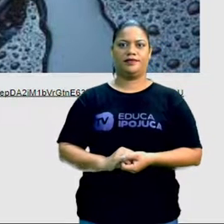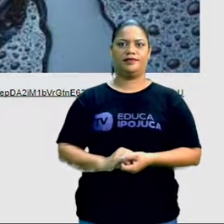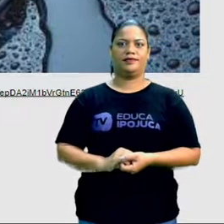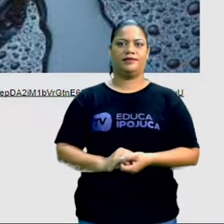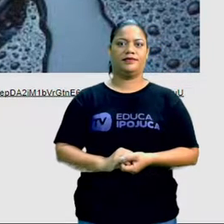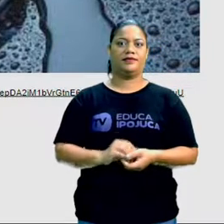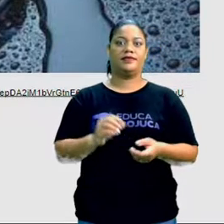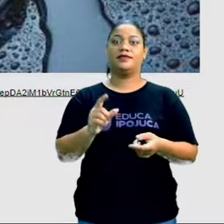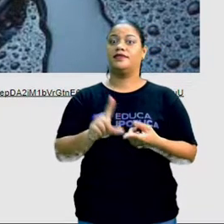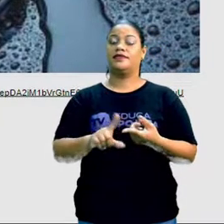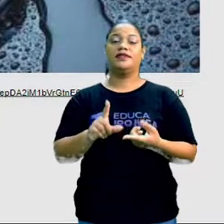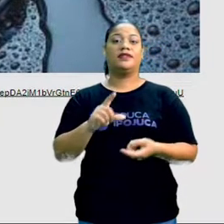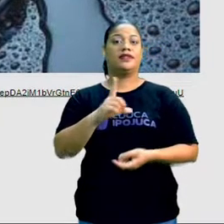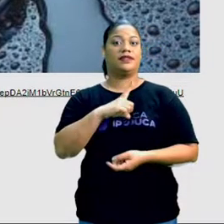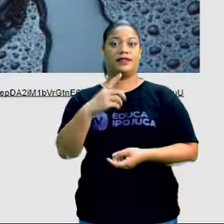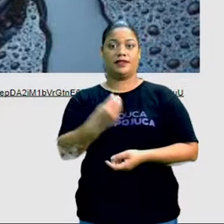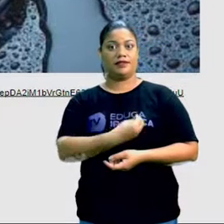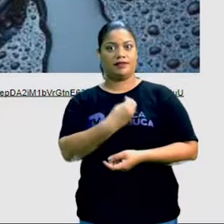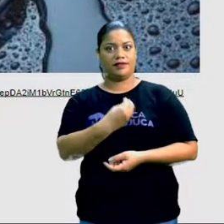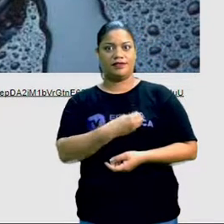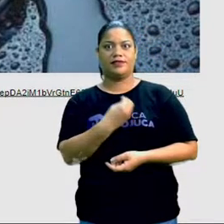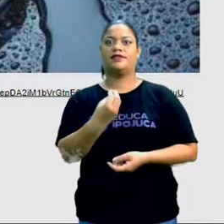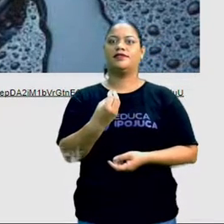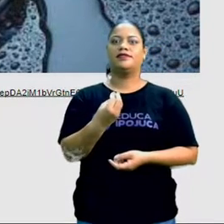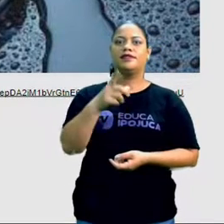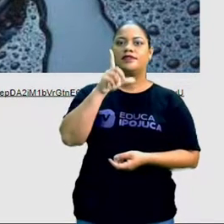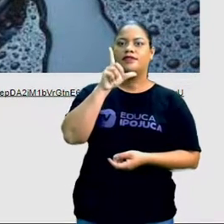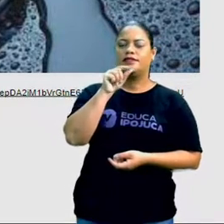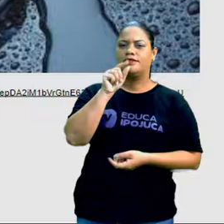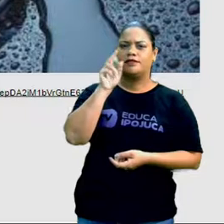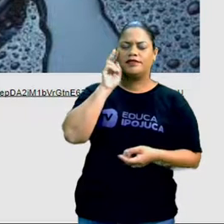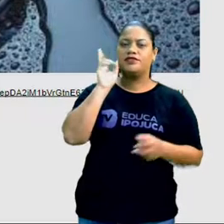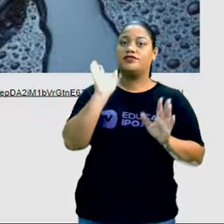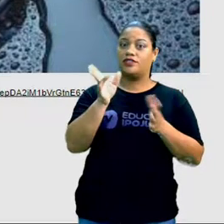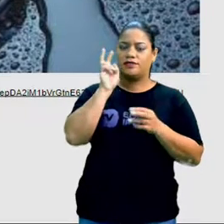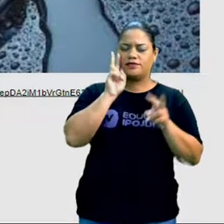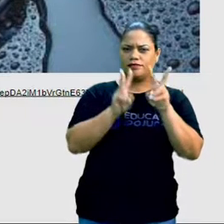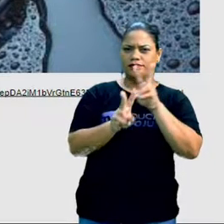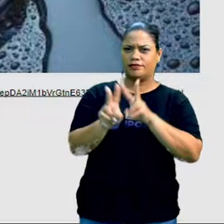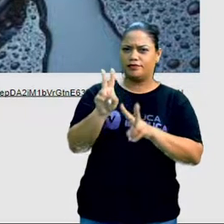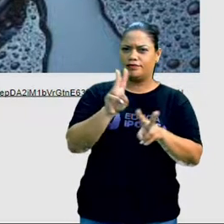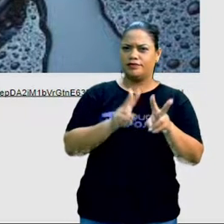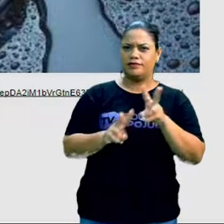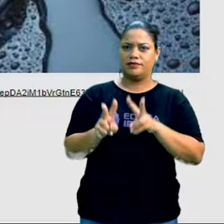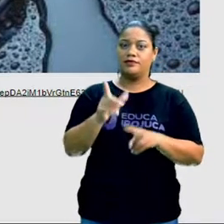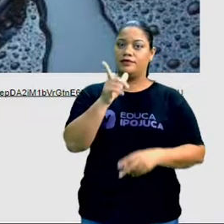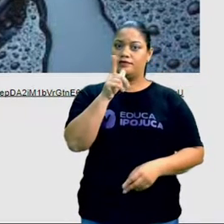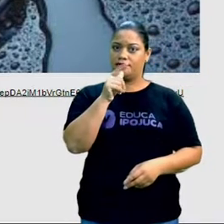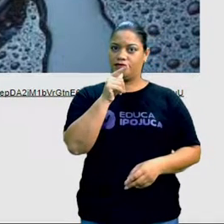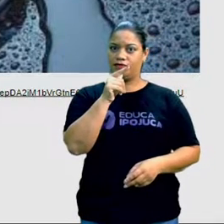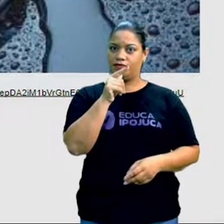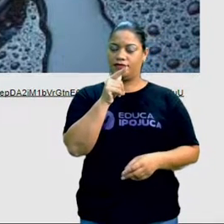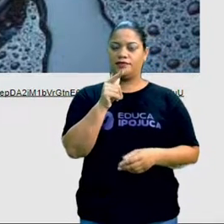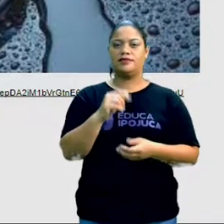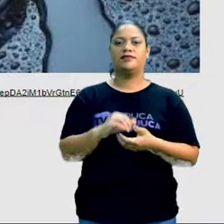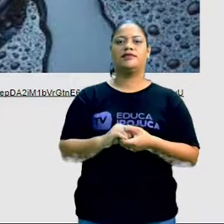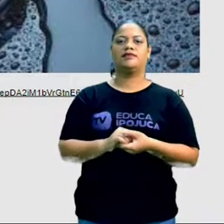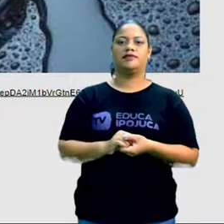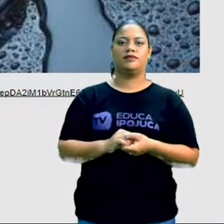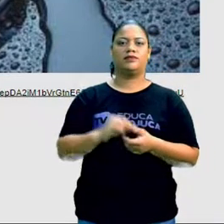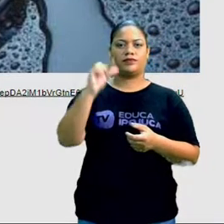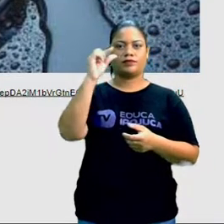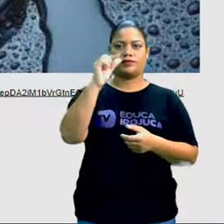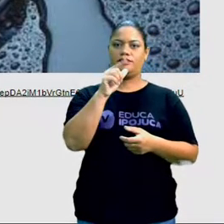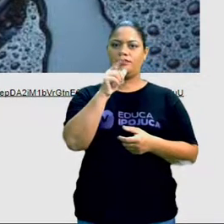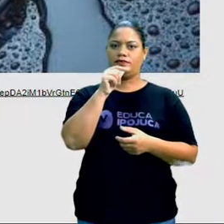saia um pintinho dali de dentro. Já se você observar a água, você pega um